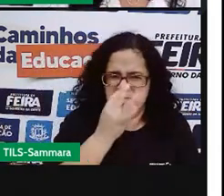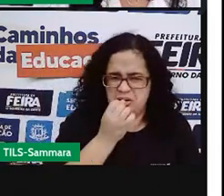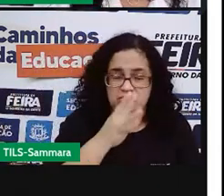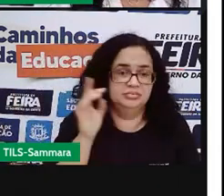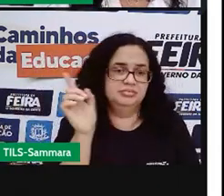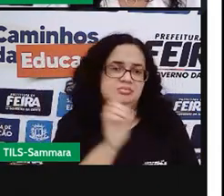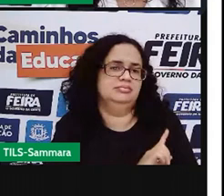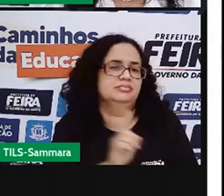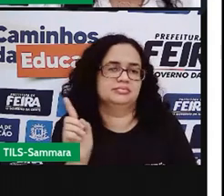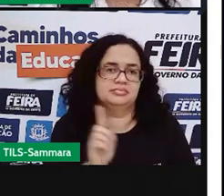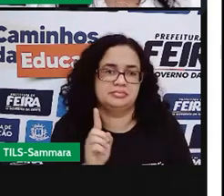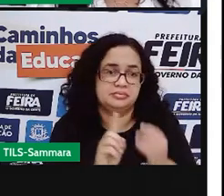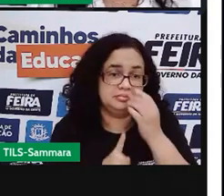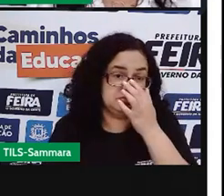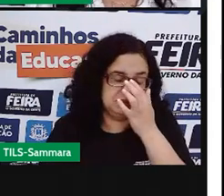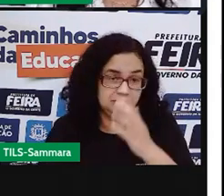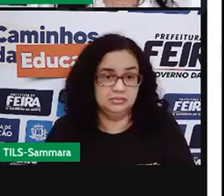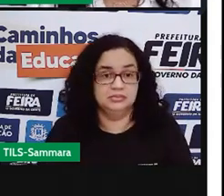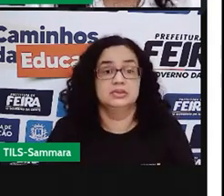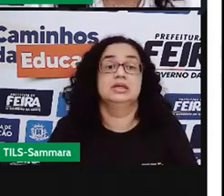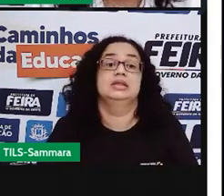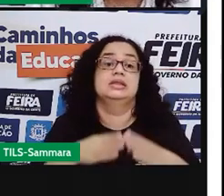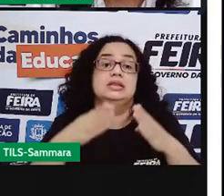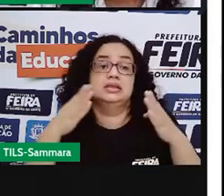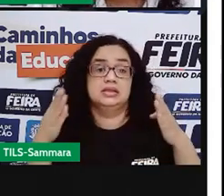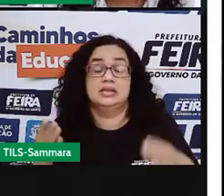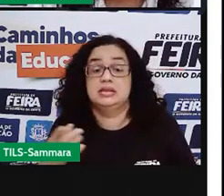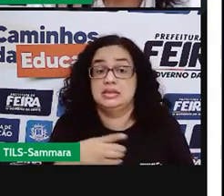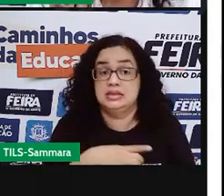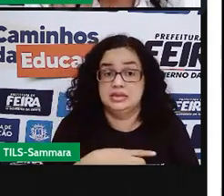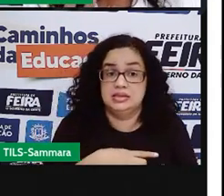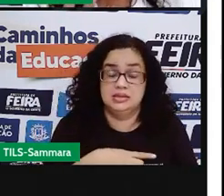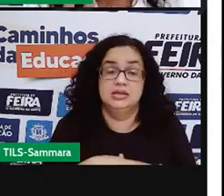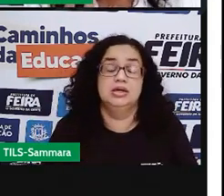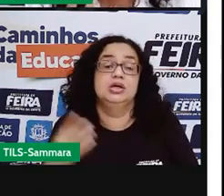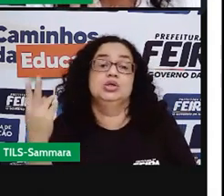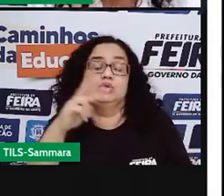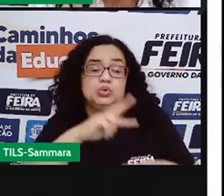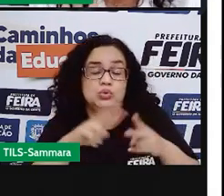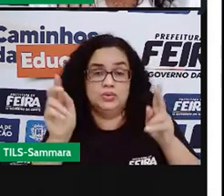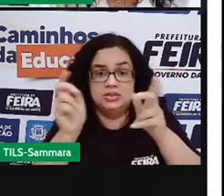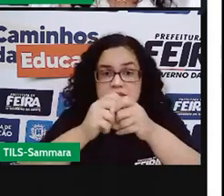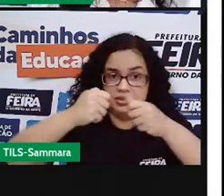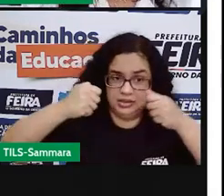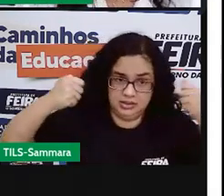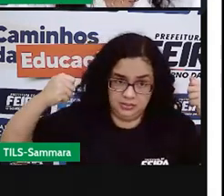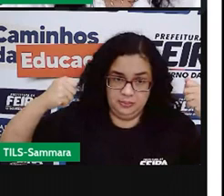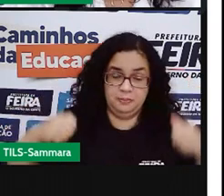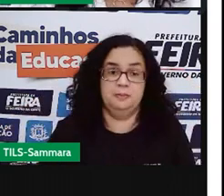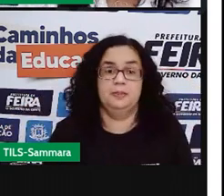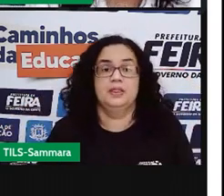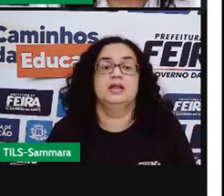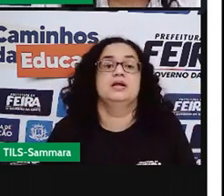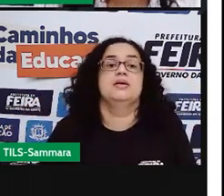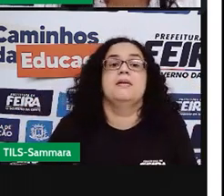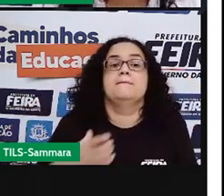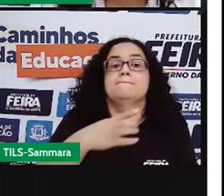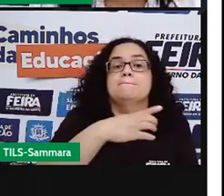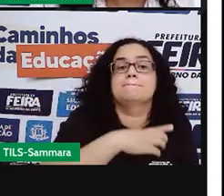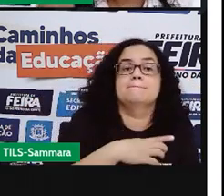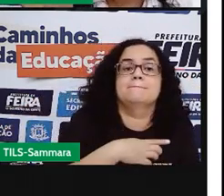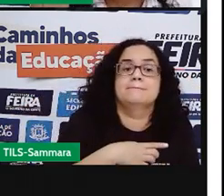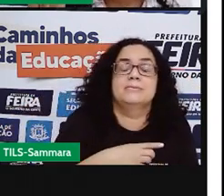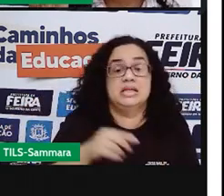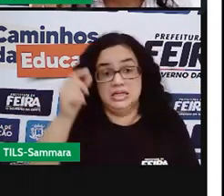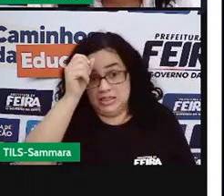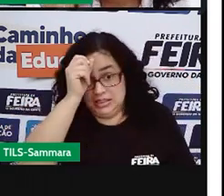De jeito nenhum. Então, nós vamos criar dois cartazes para a promoção de